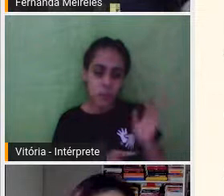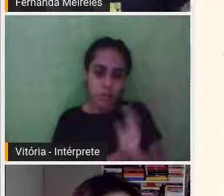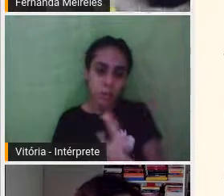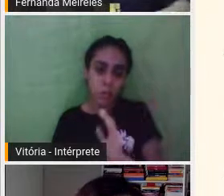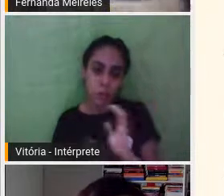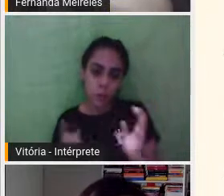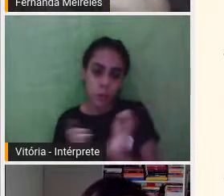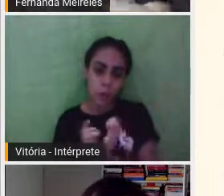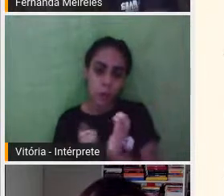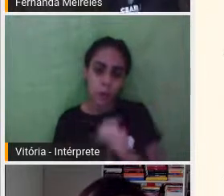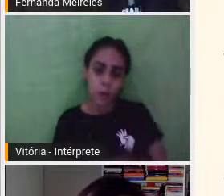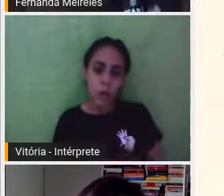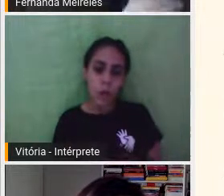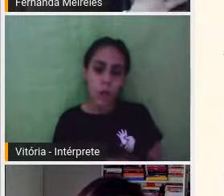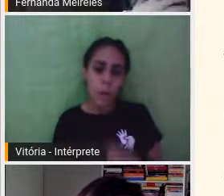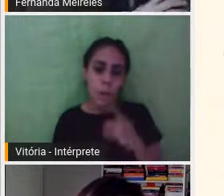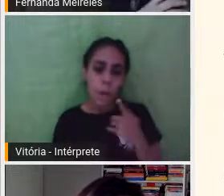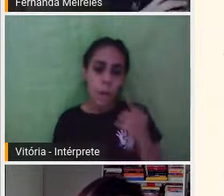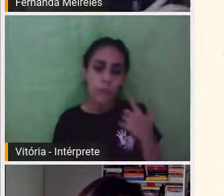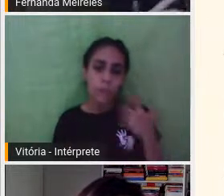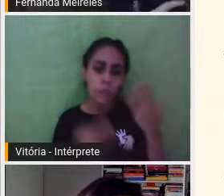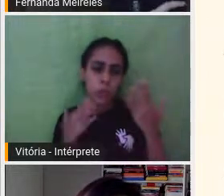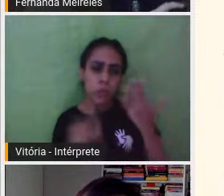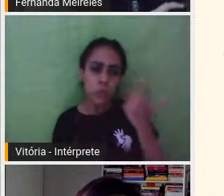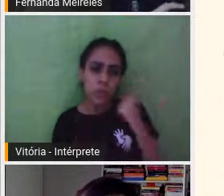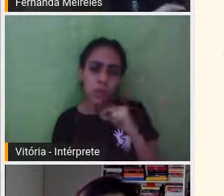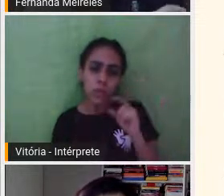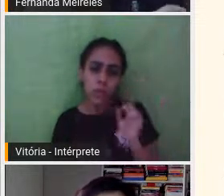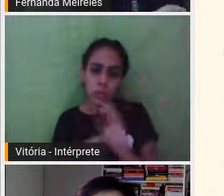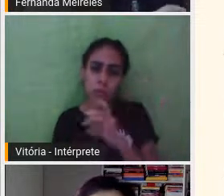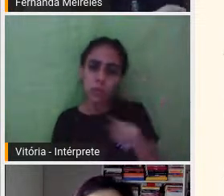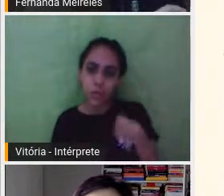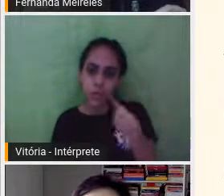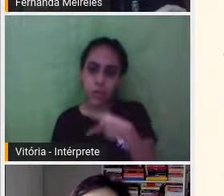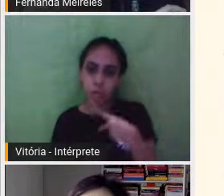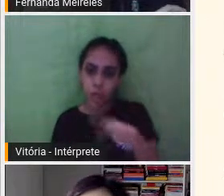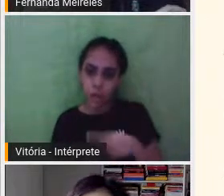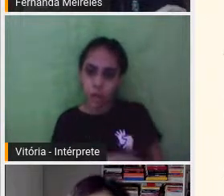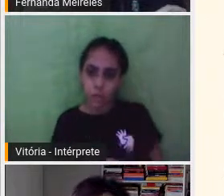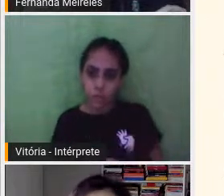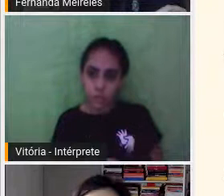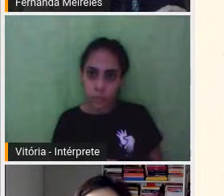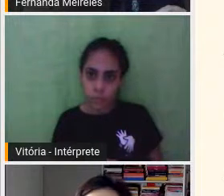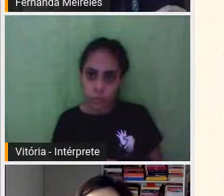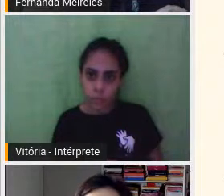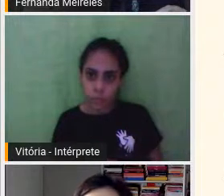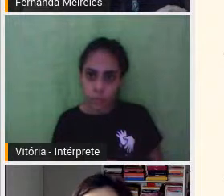perguntando e quem cuida dos filhos delas? Sim. Né? Então,